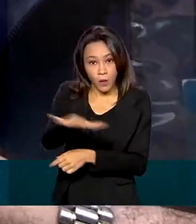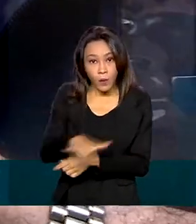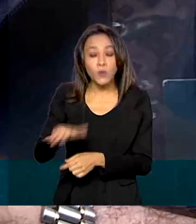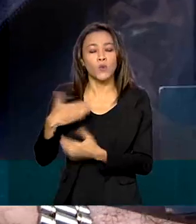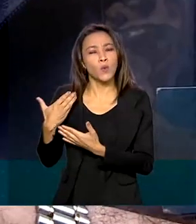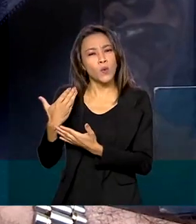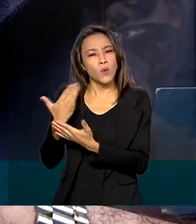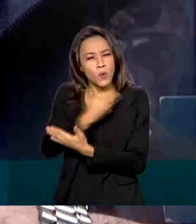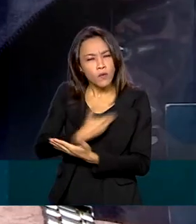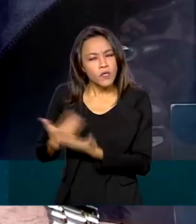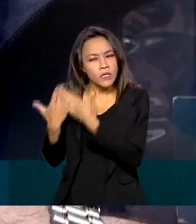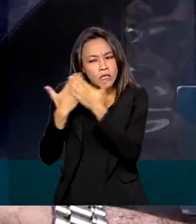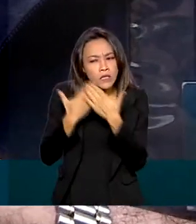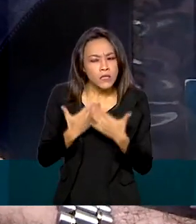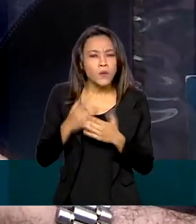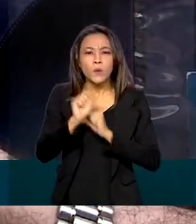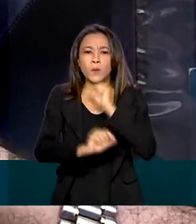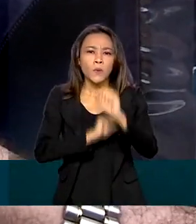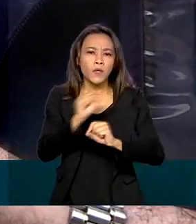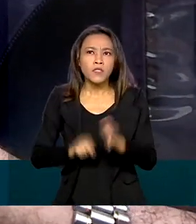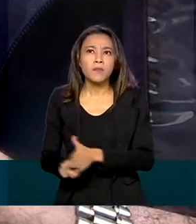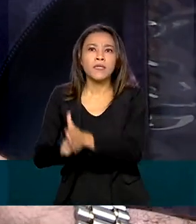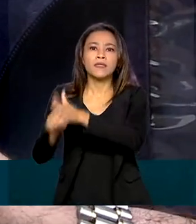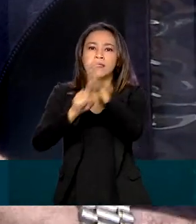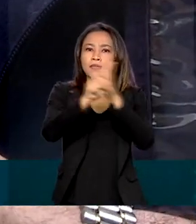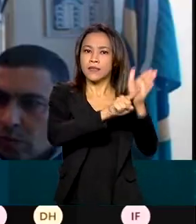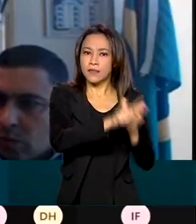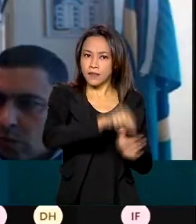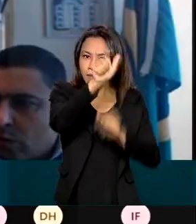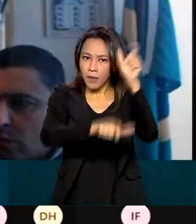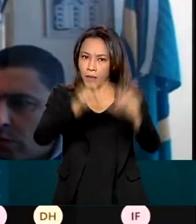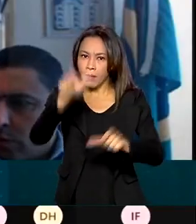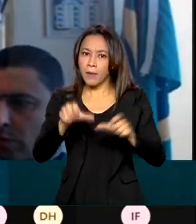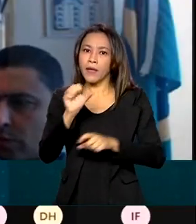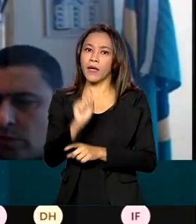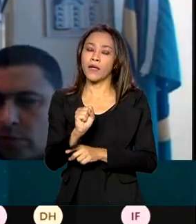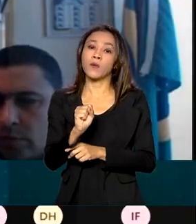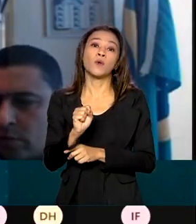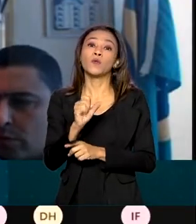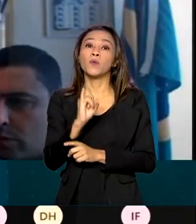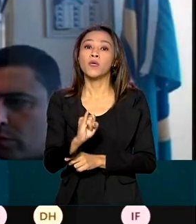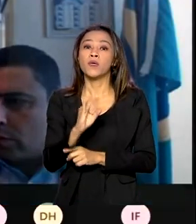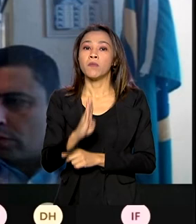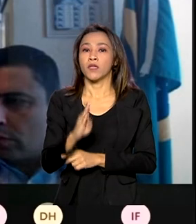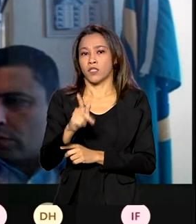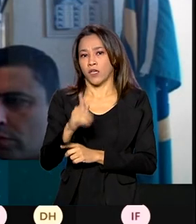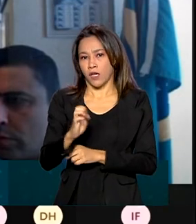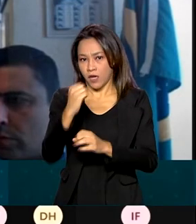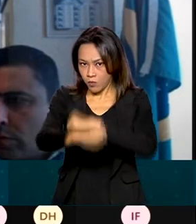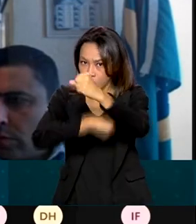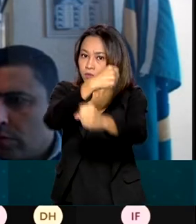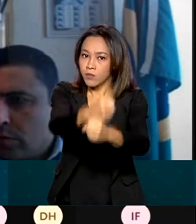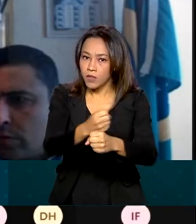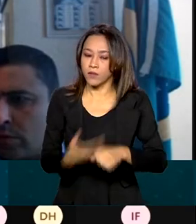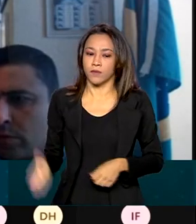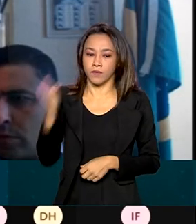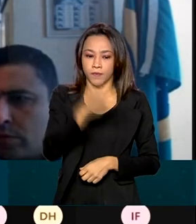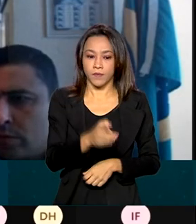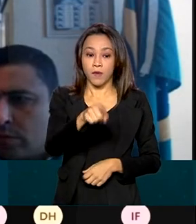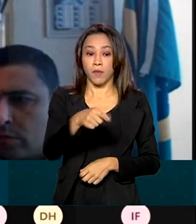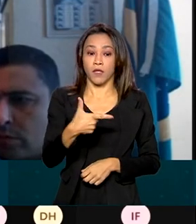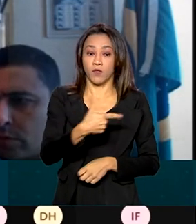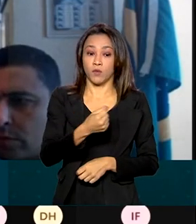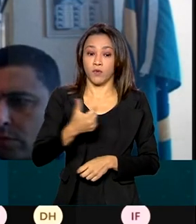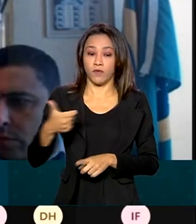a ideia de realizar o censo do IBGE no ano que vem. A teve a decisão do Supremo para a realização do censo em